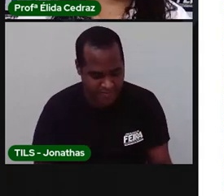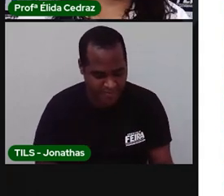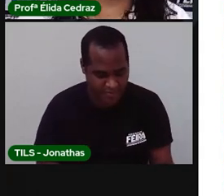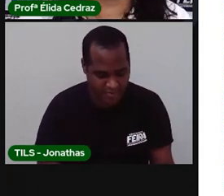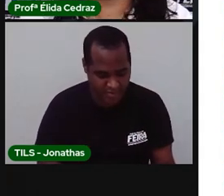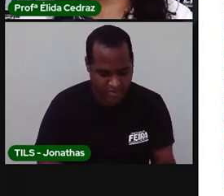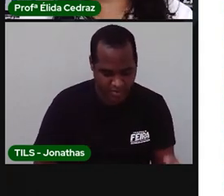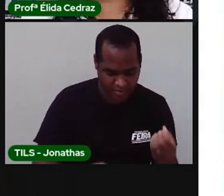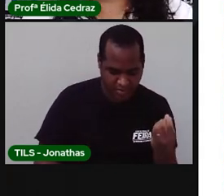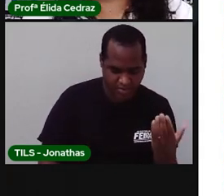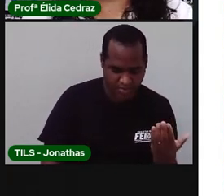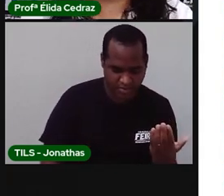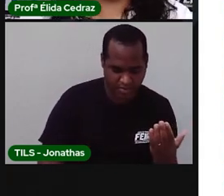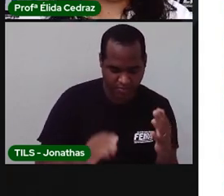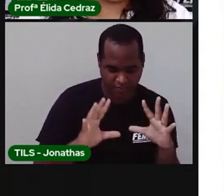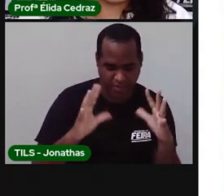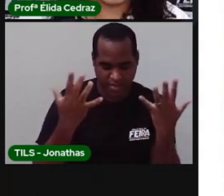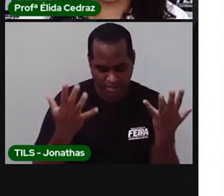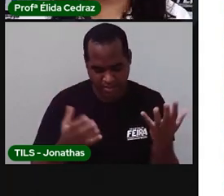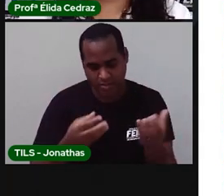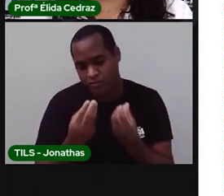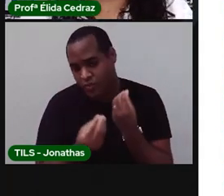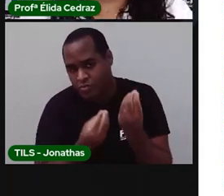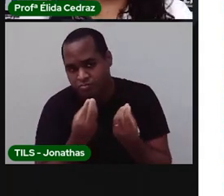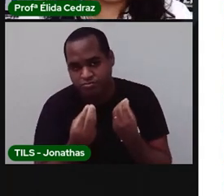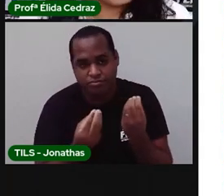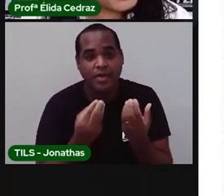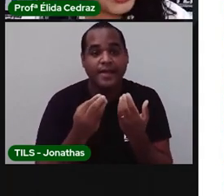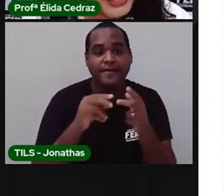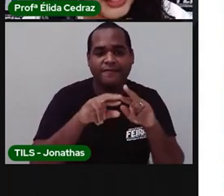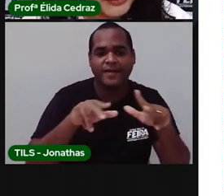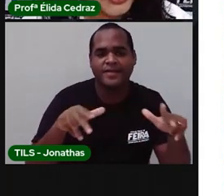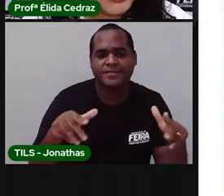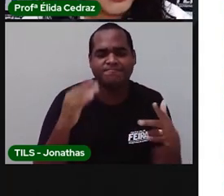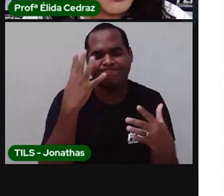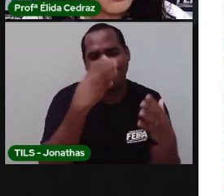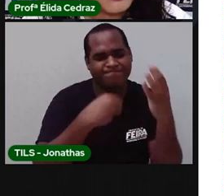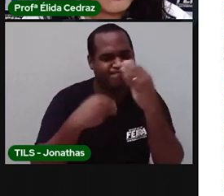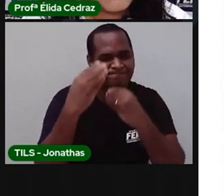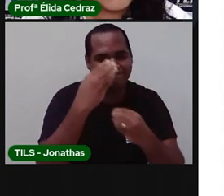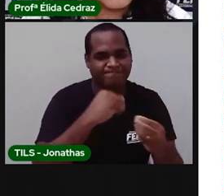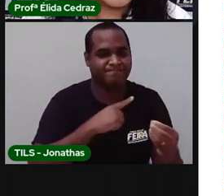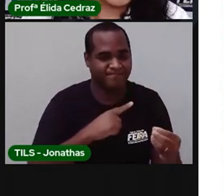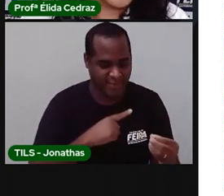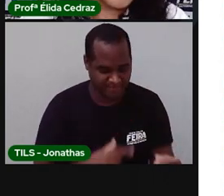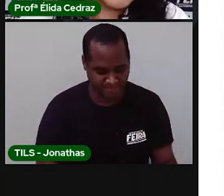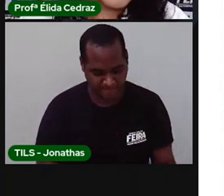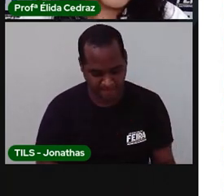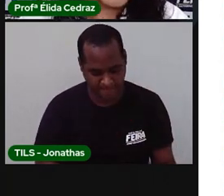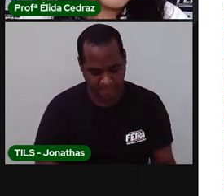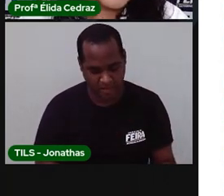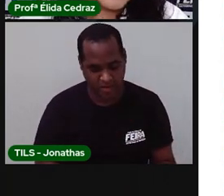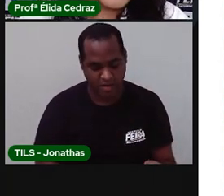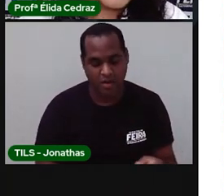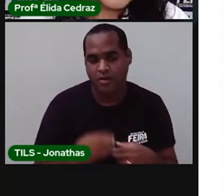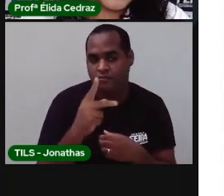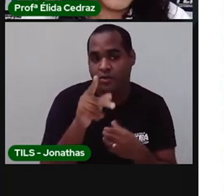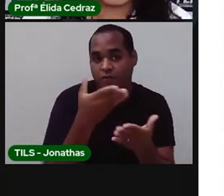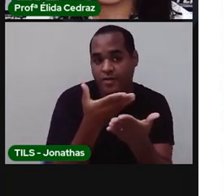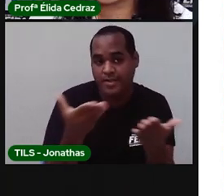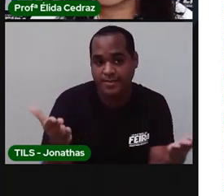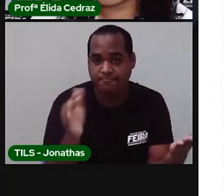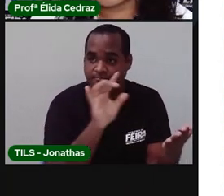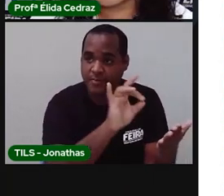a festa, receberam Valentina. Foi tudo muito lindo. A missão de vocês